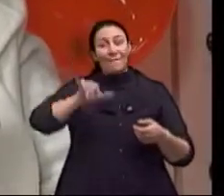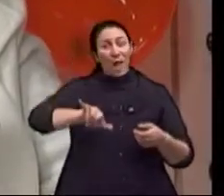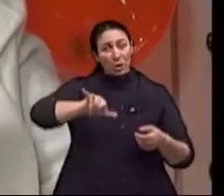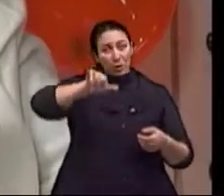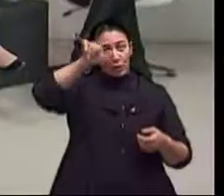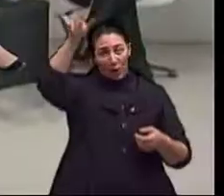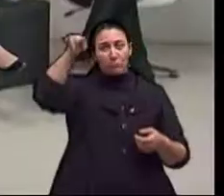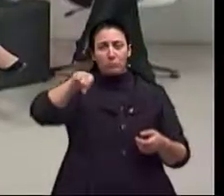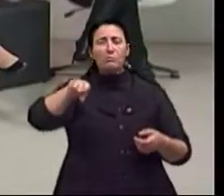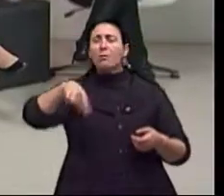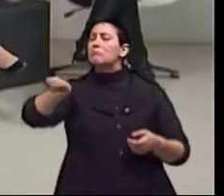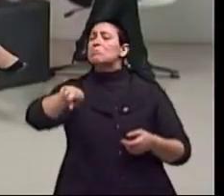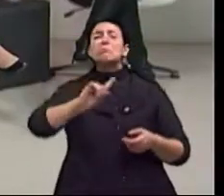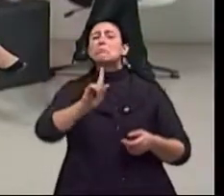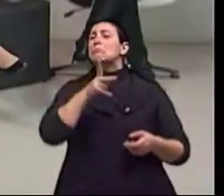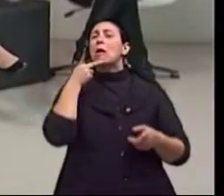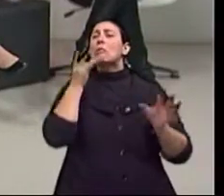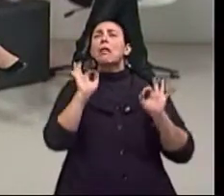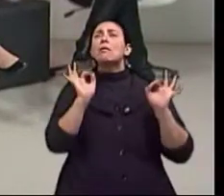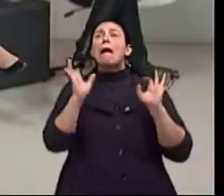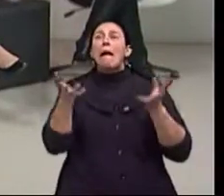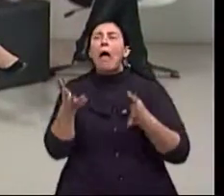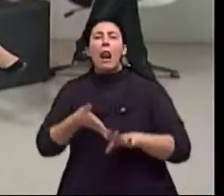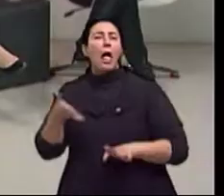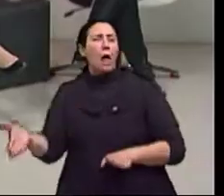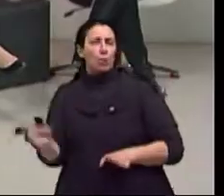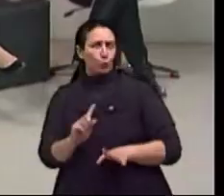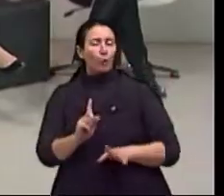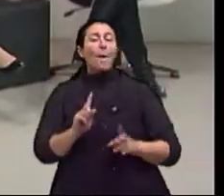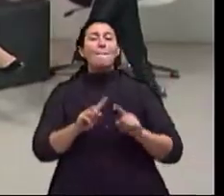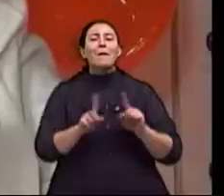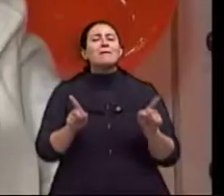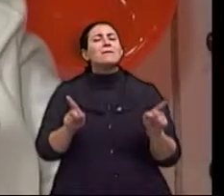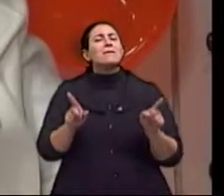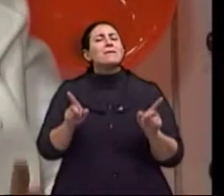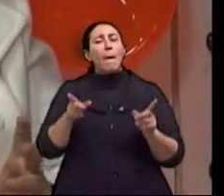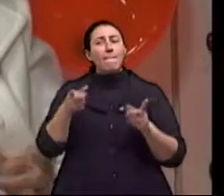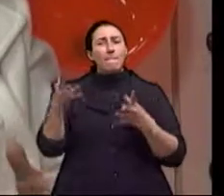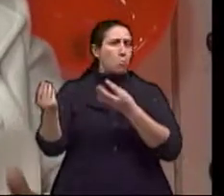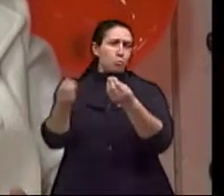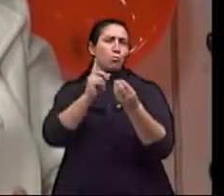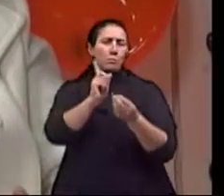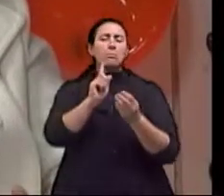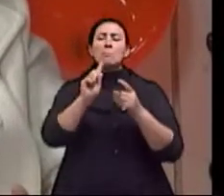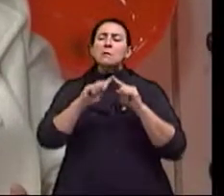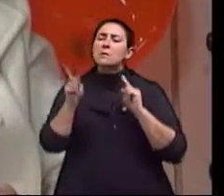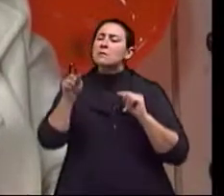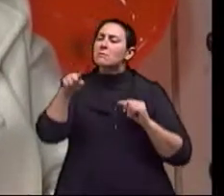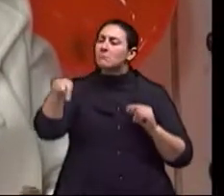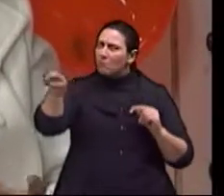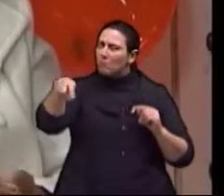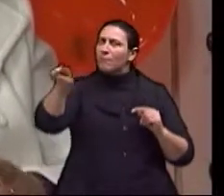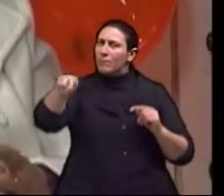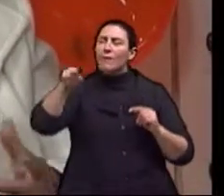e eles não citam uma companheira. Mas o que chama atenção também na pesquisa é que aquele projeto de mudança de